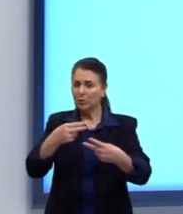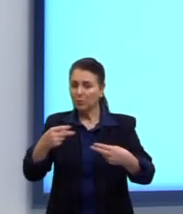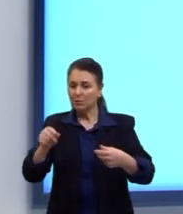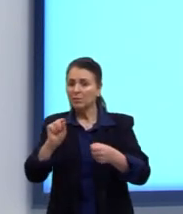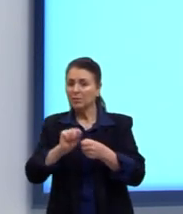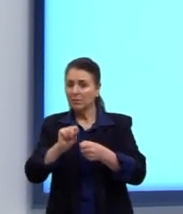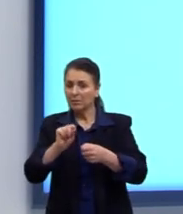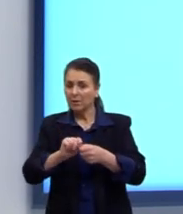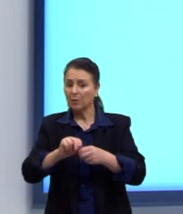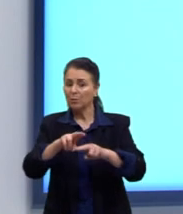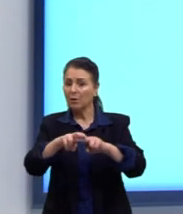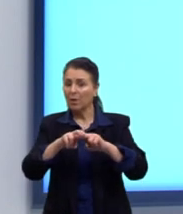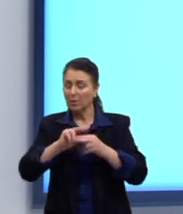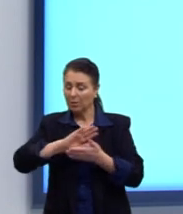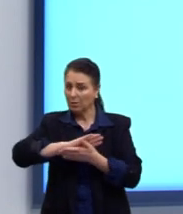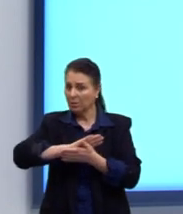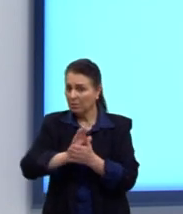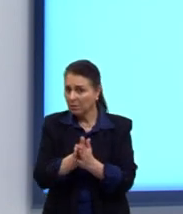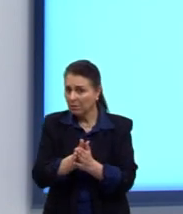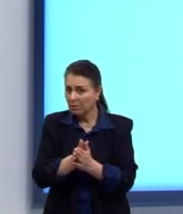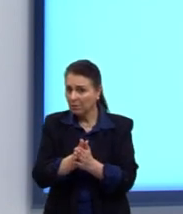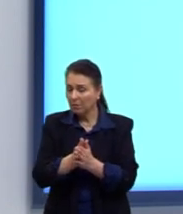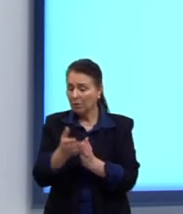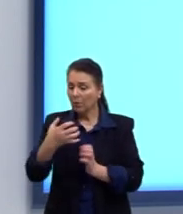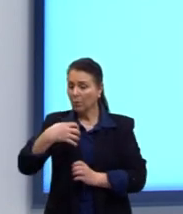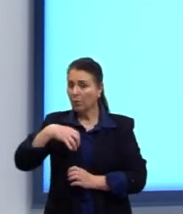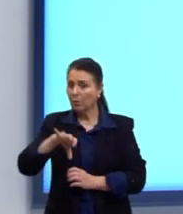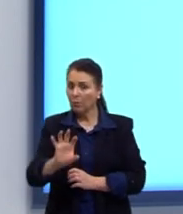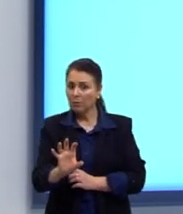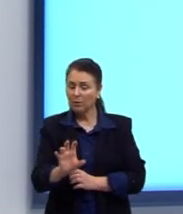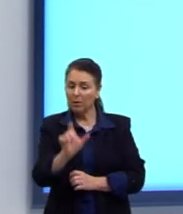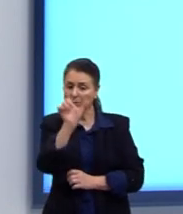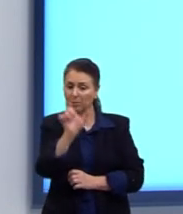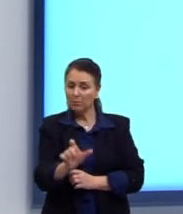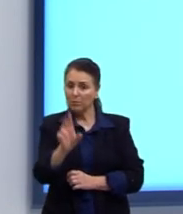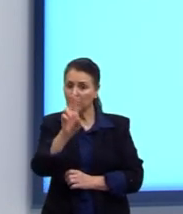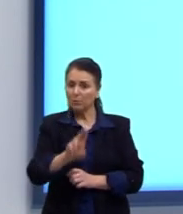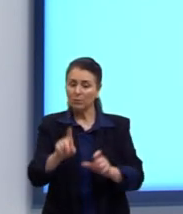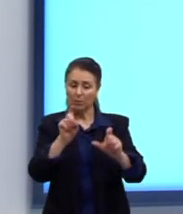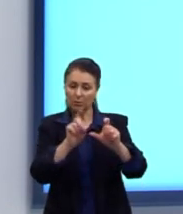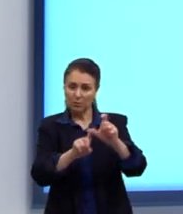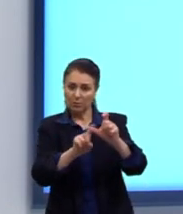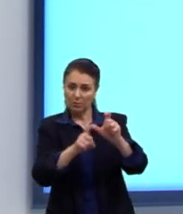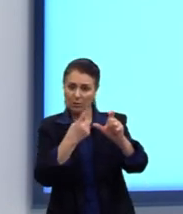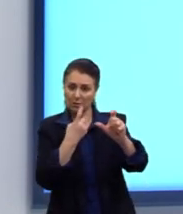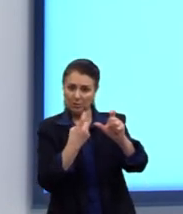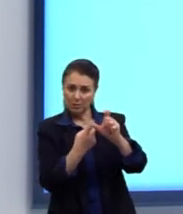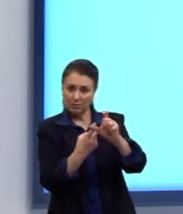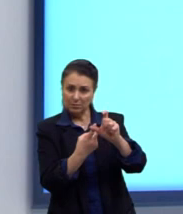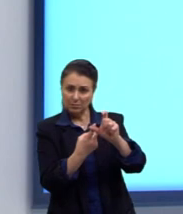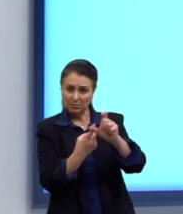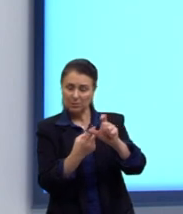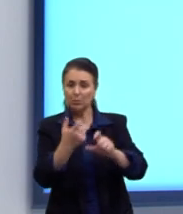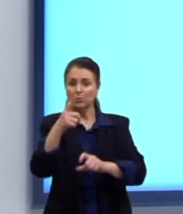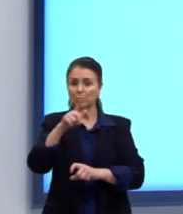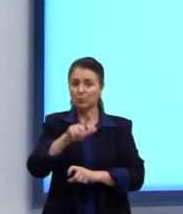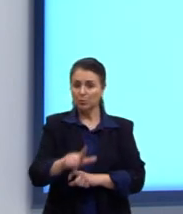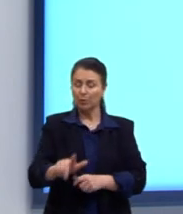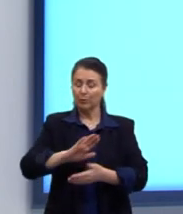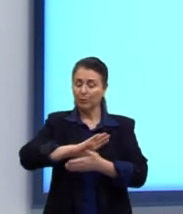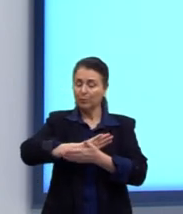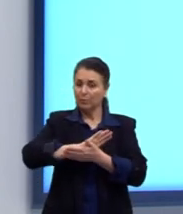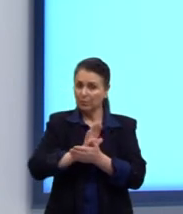relação ao preconceito contra os falantes que utilizam expressões idiomáticas. De novo, ali a questão do